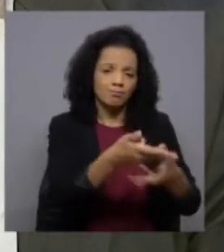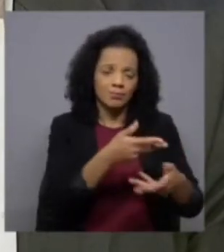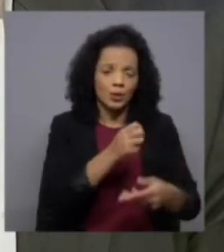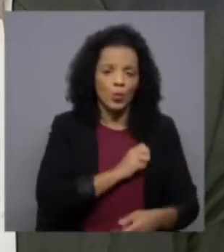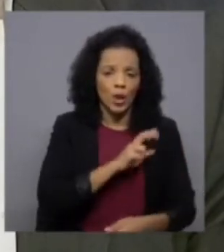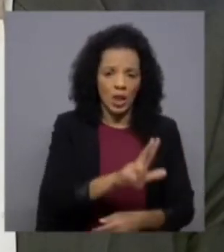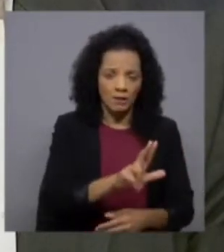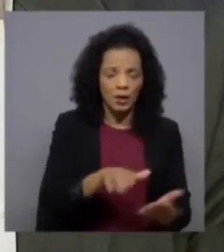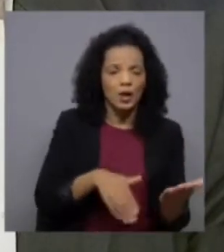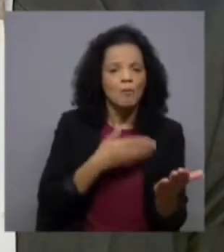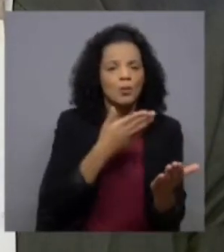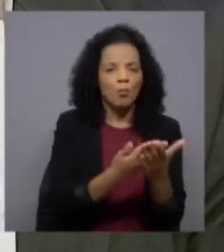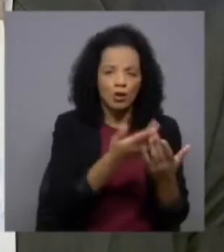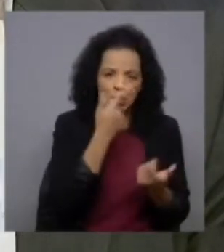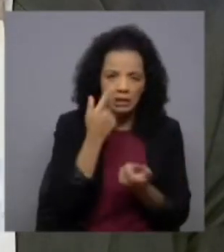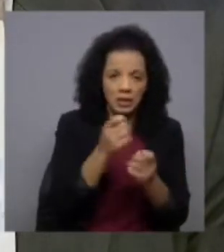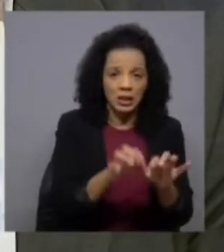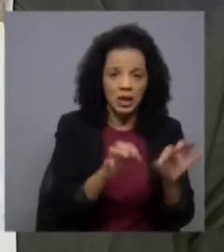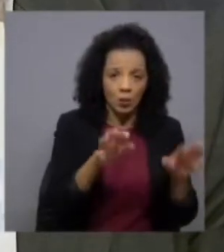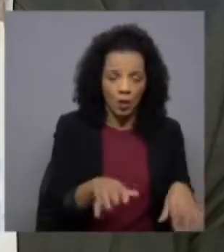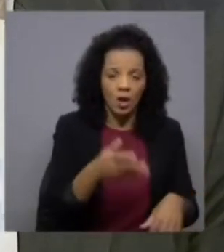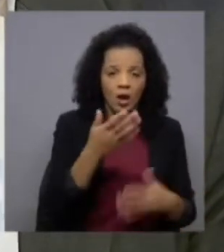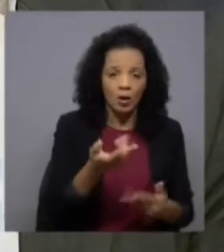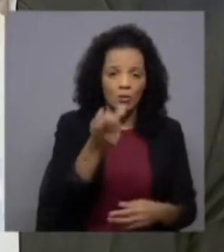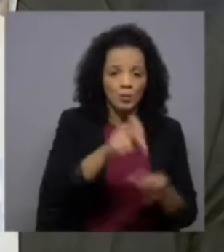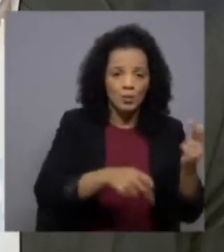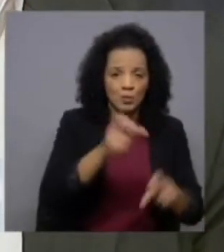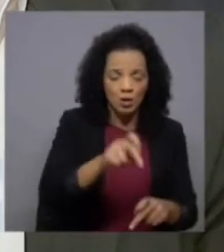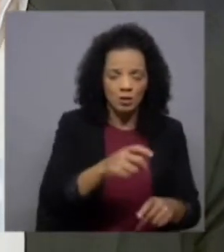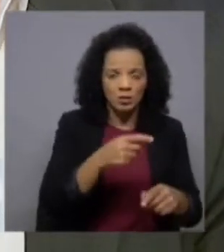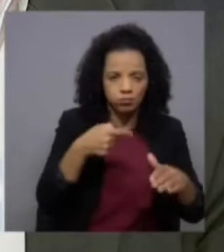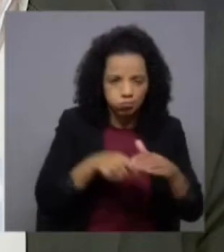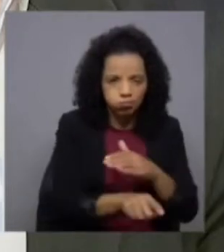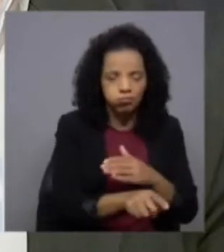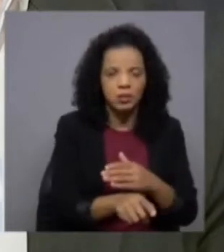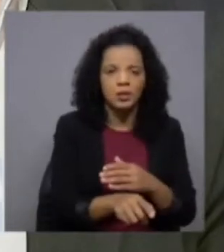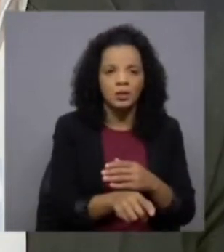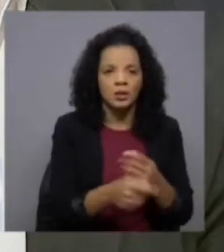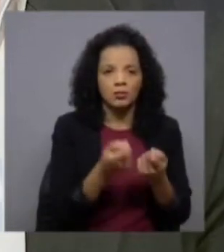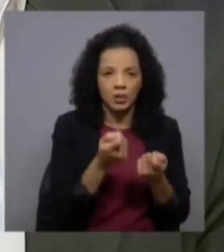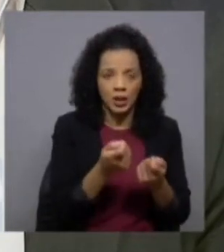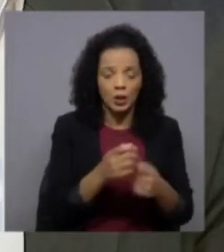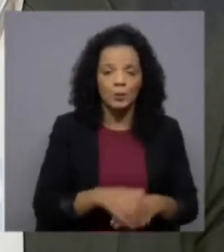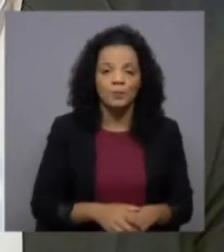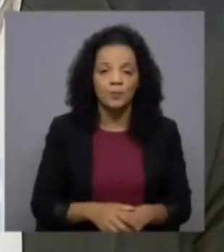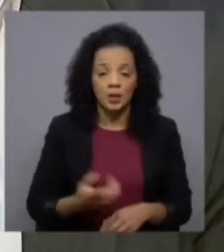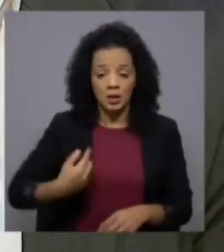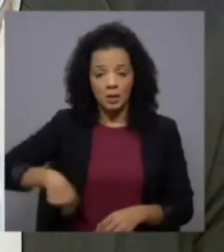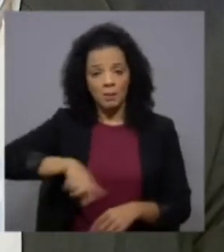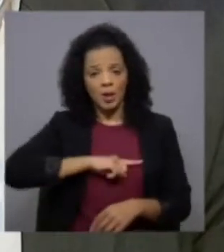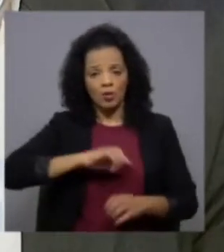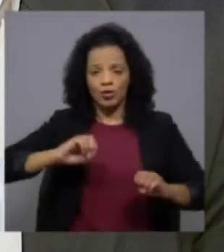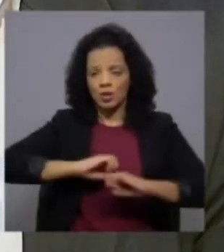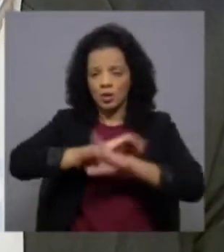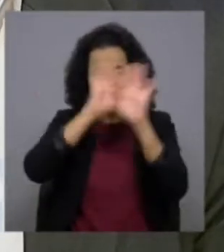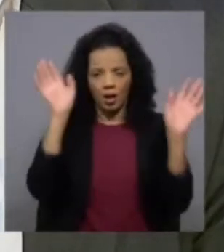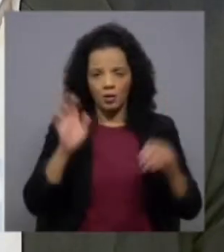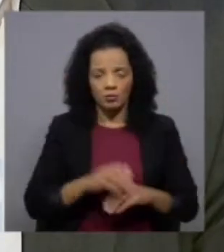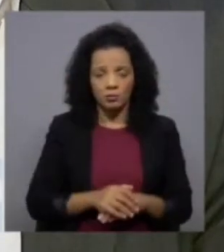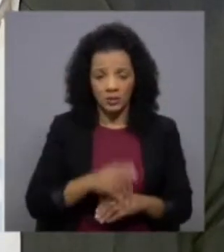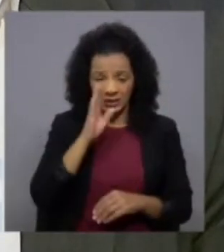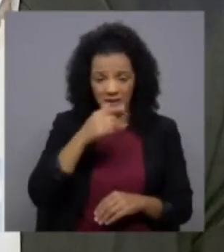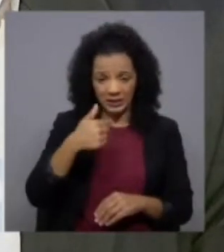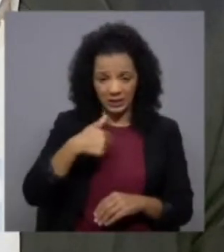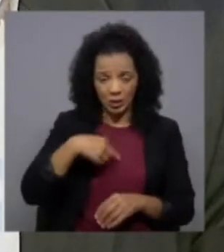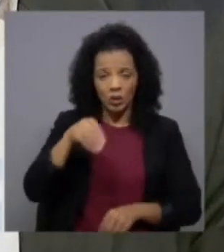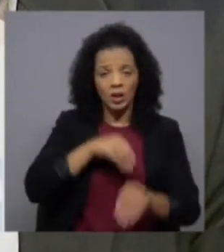livre com propostas deste género como ainda agora vimos uma série delas e esmiuçamos aqui um bocadinho agora para nós é claro eu ganhando as